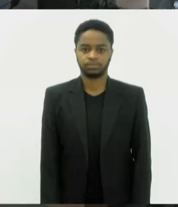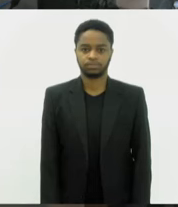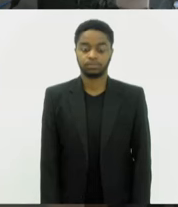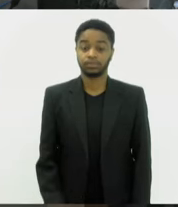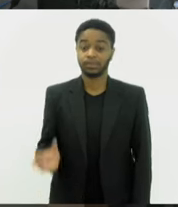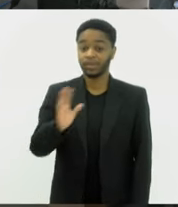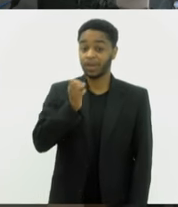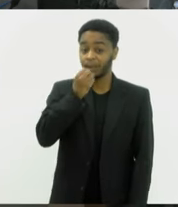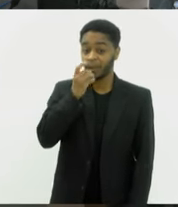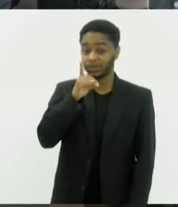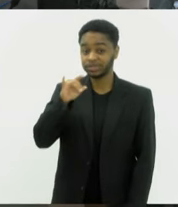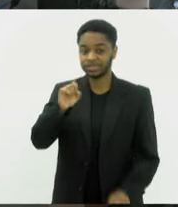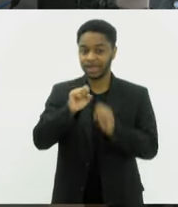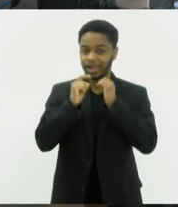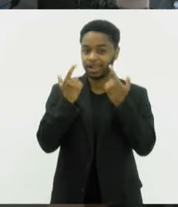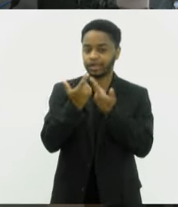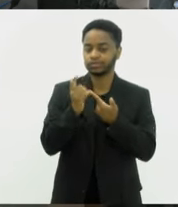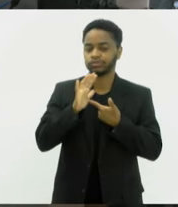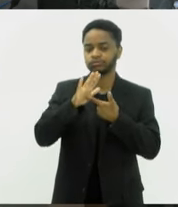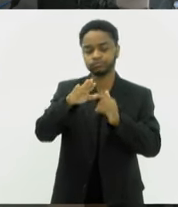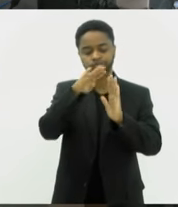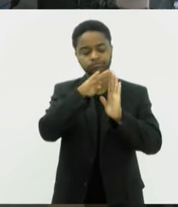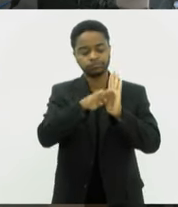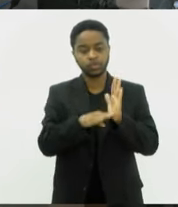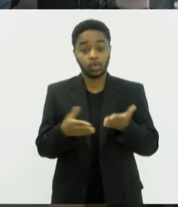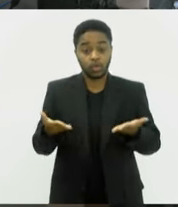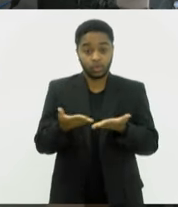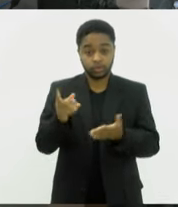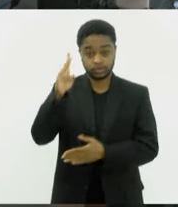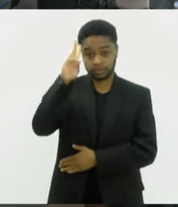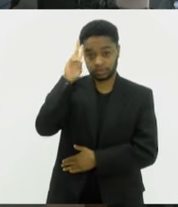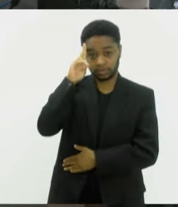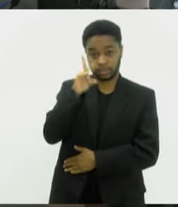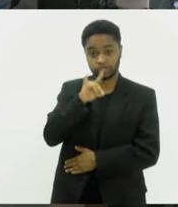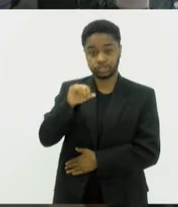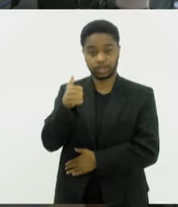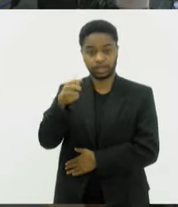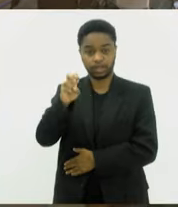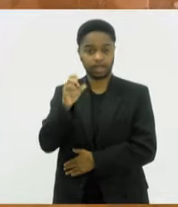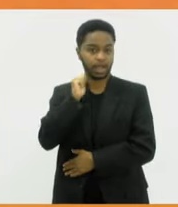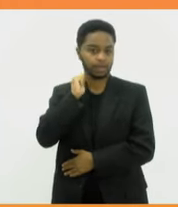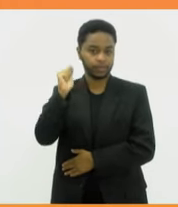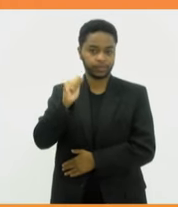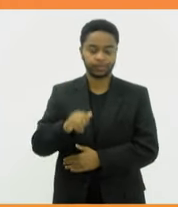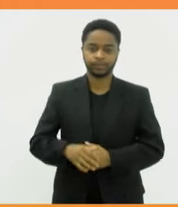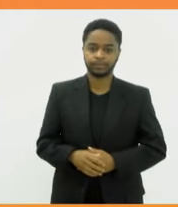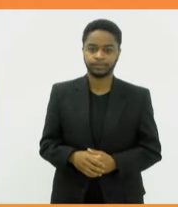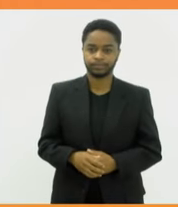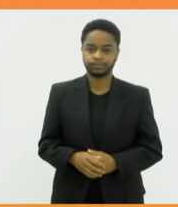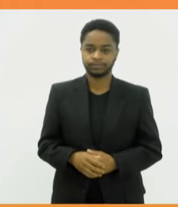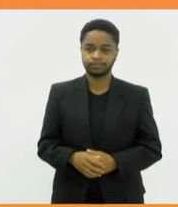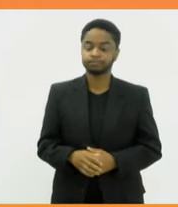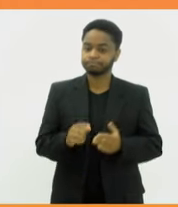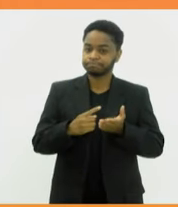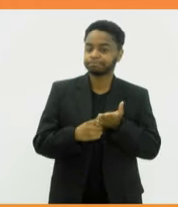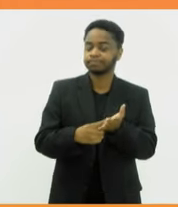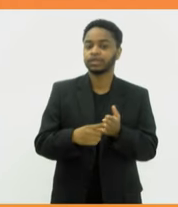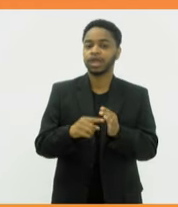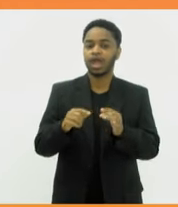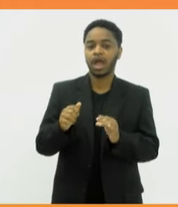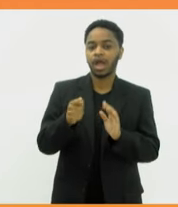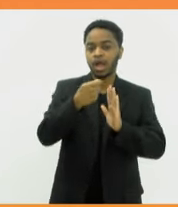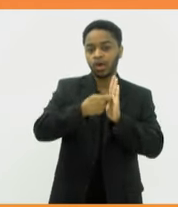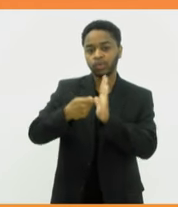O Bom Dia Lerge traz os seguintes destaques nesta segunda-feira, 15 de abril. Confirmados autores nacionais e